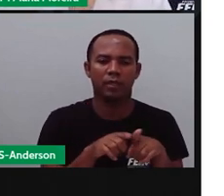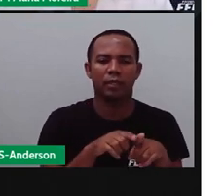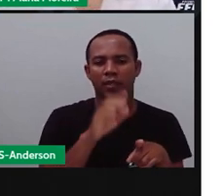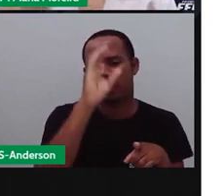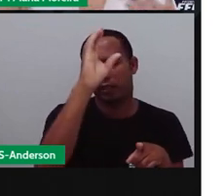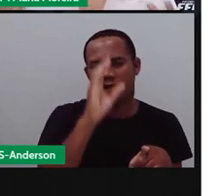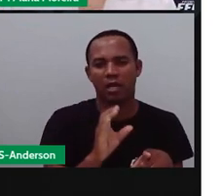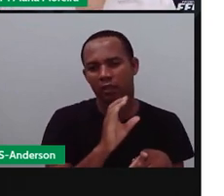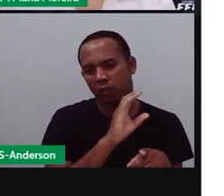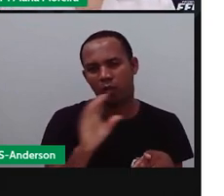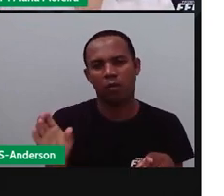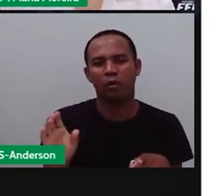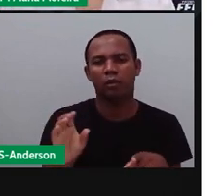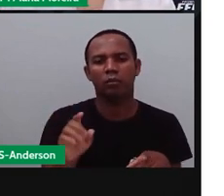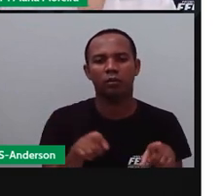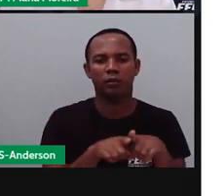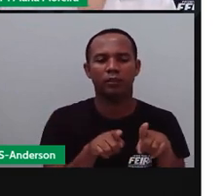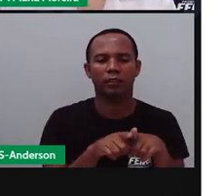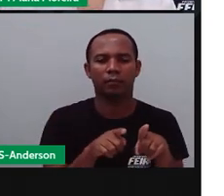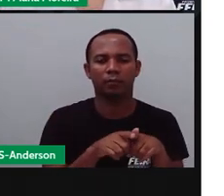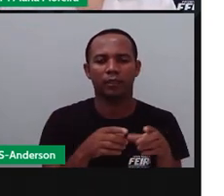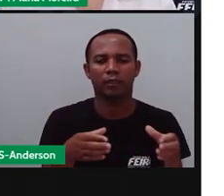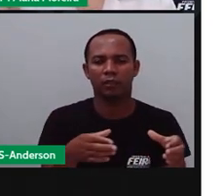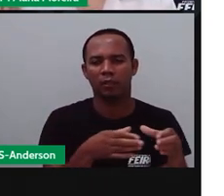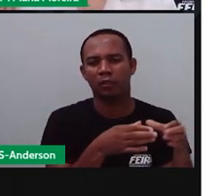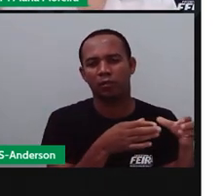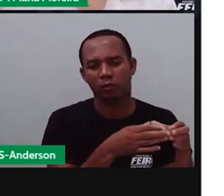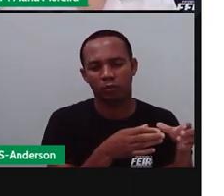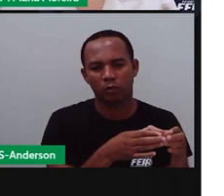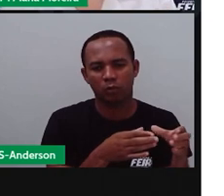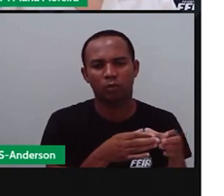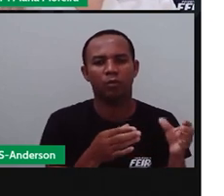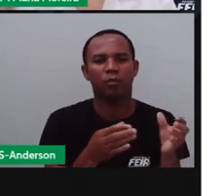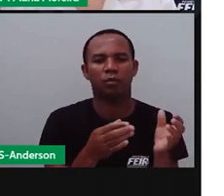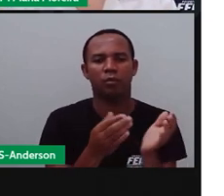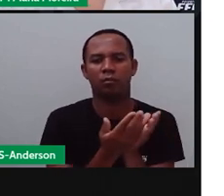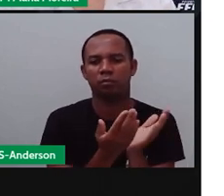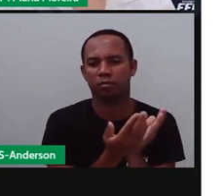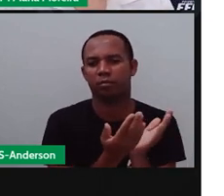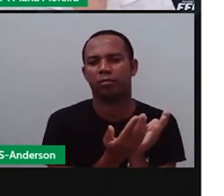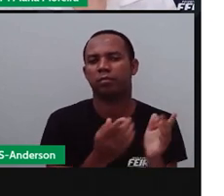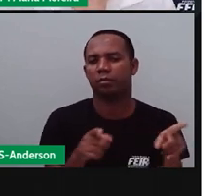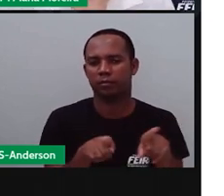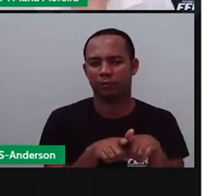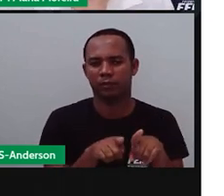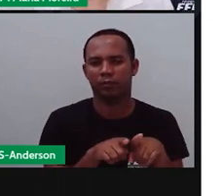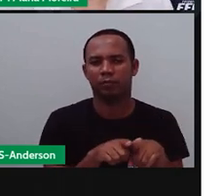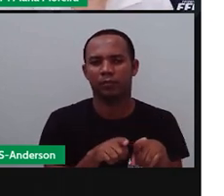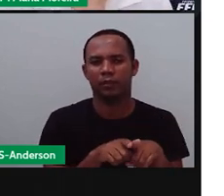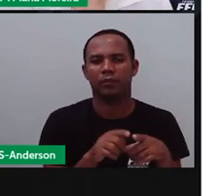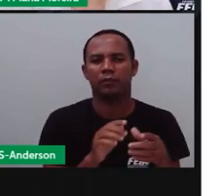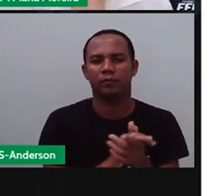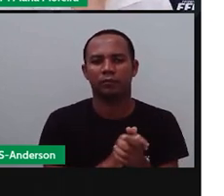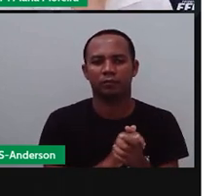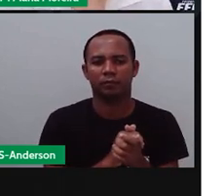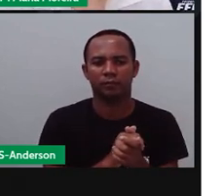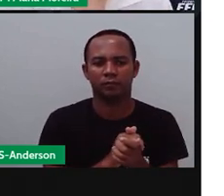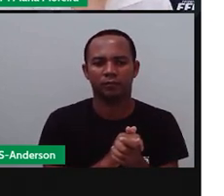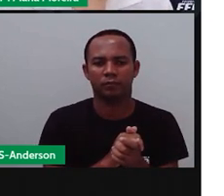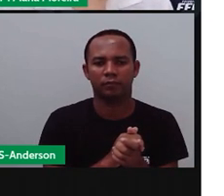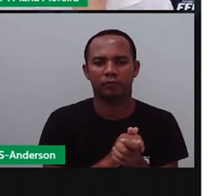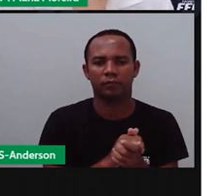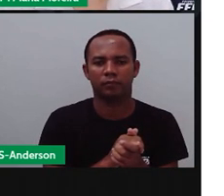evangélicos, eles comemoram essa festa da colheita, mas acredito eu que em épocas distintas, dependendo da localidade.